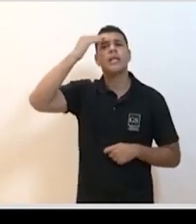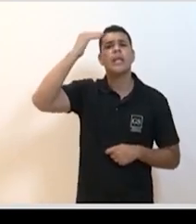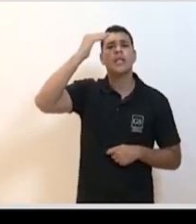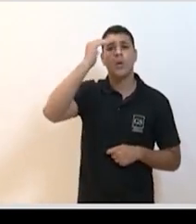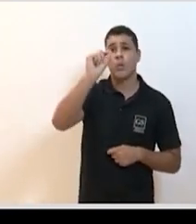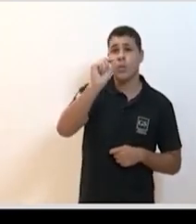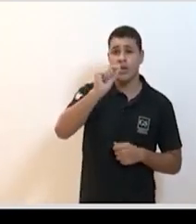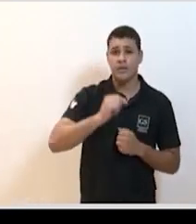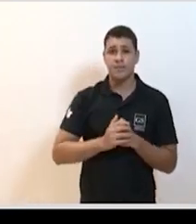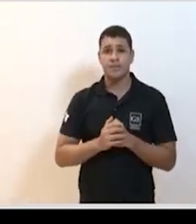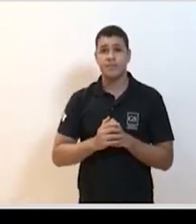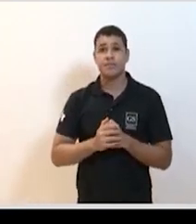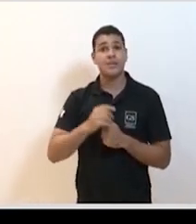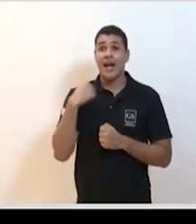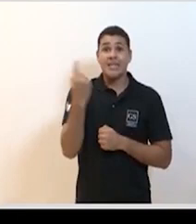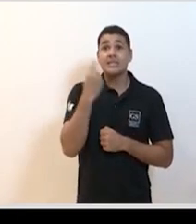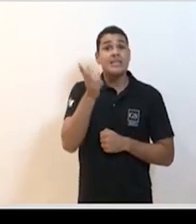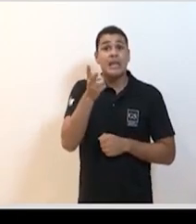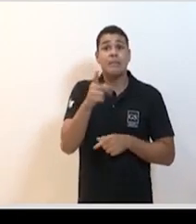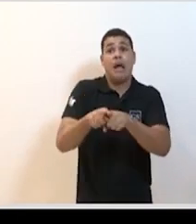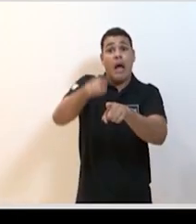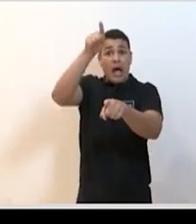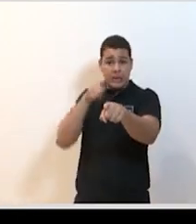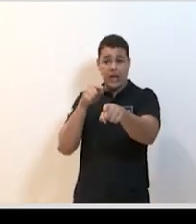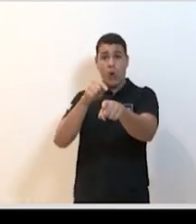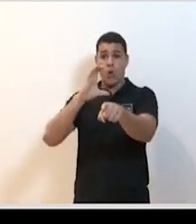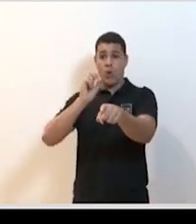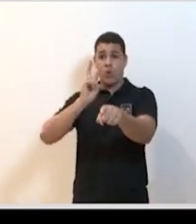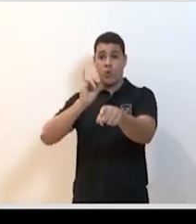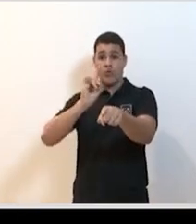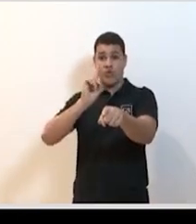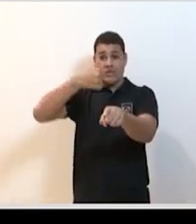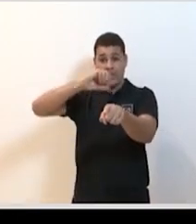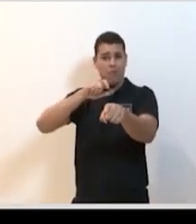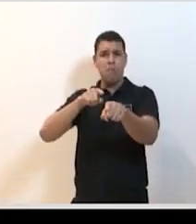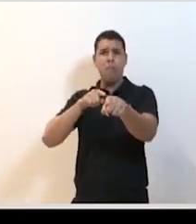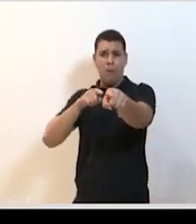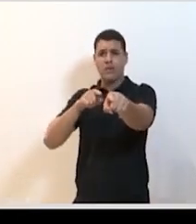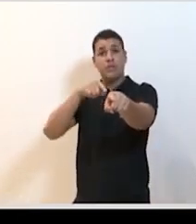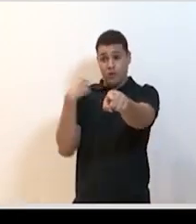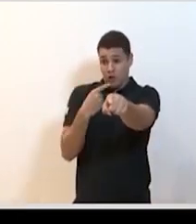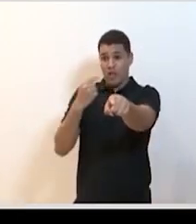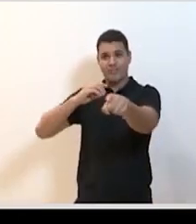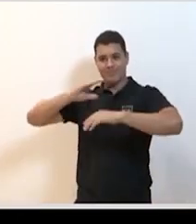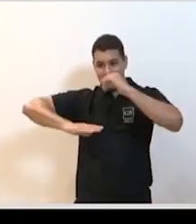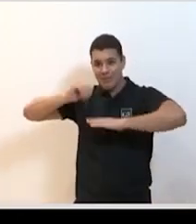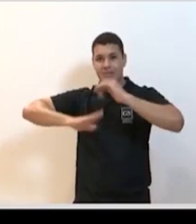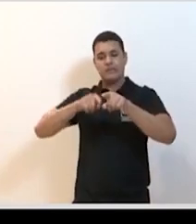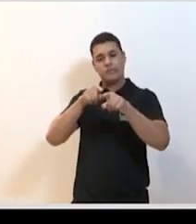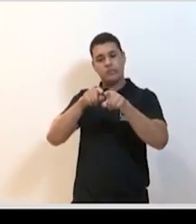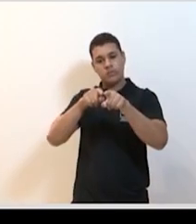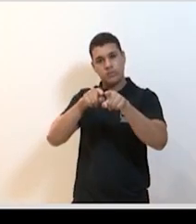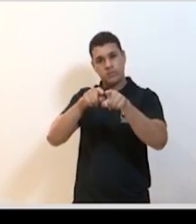que a gente está sempre atrás da sequência de eventos. A Covid tem uma taxa, um período de incubação em torno de 5 dias a 6 dias e